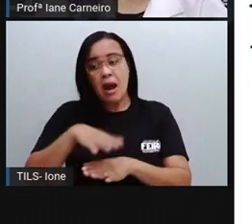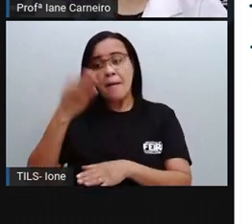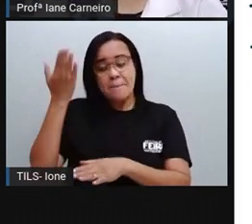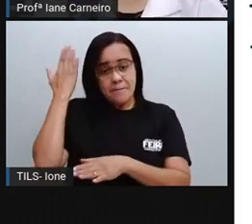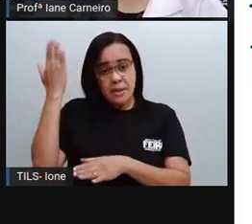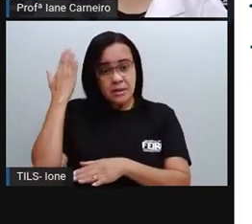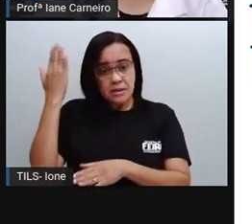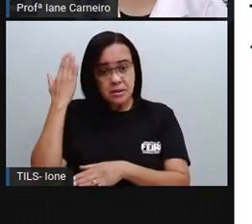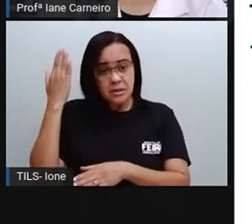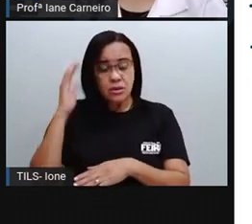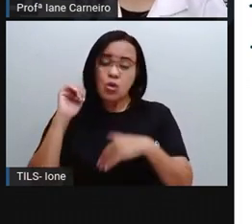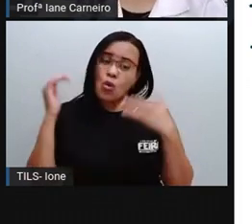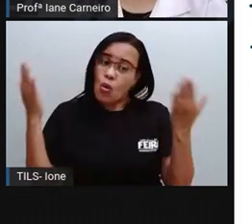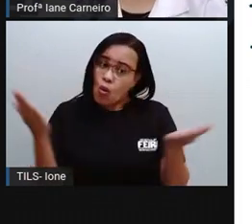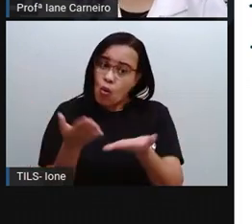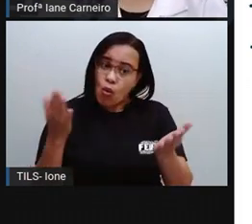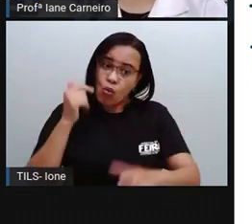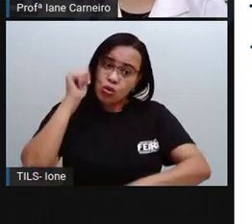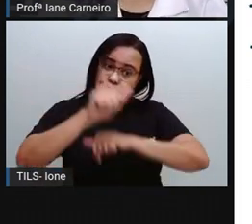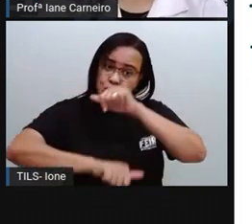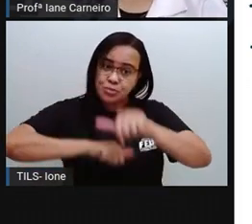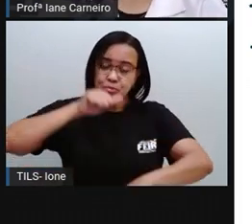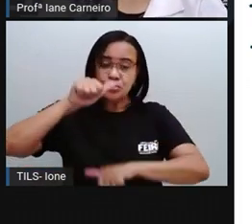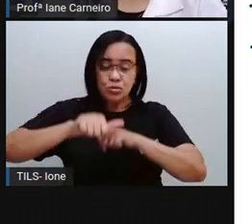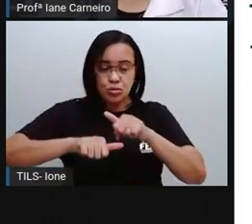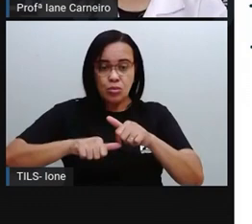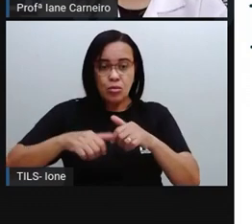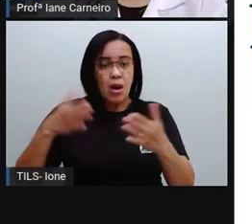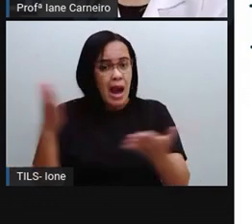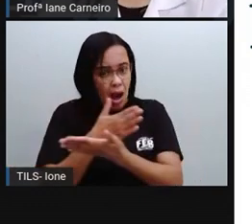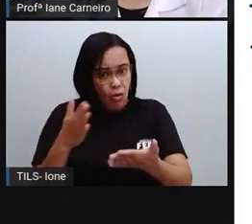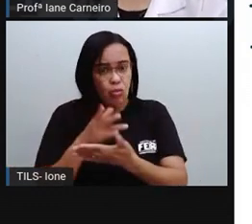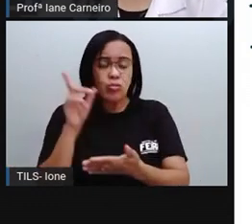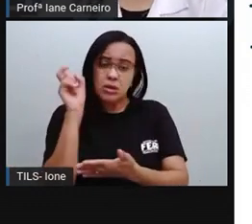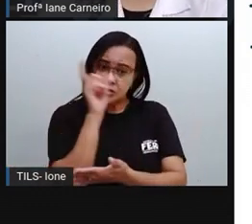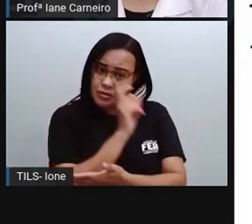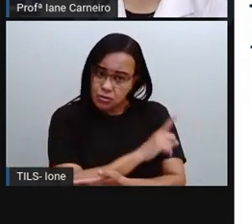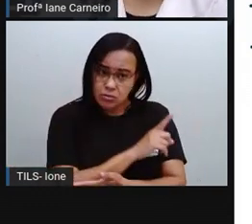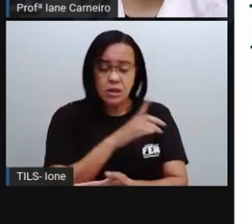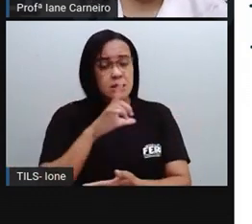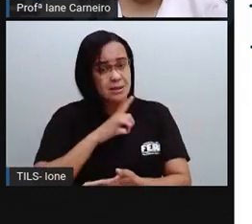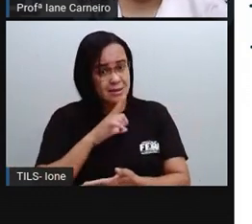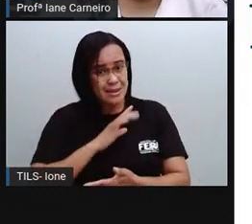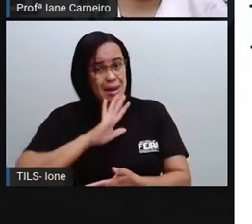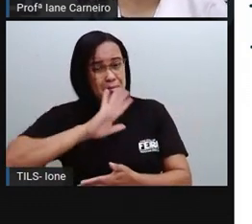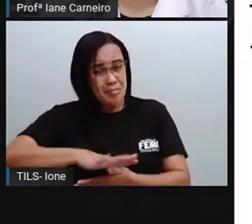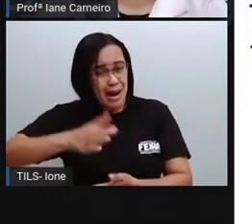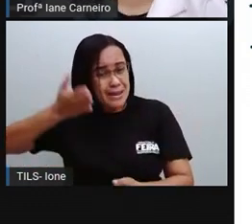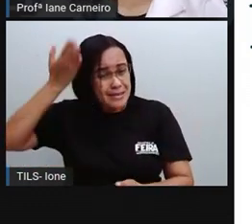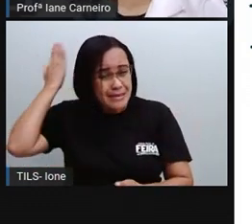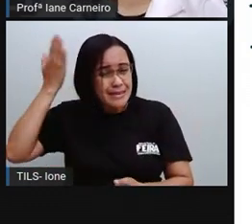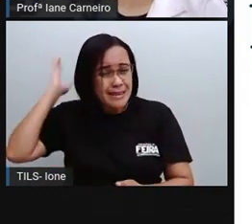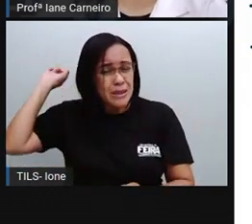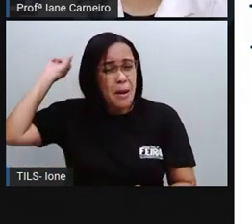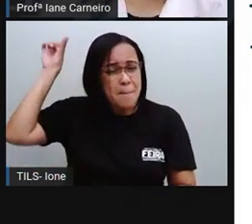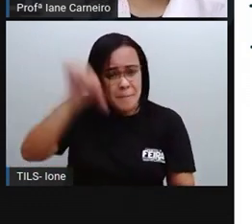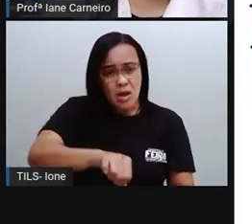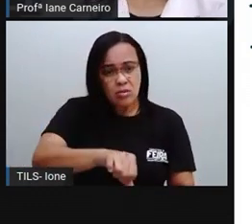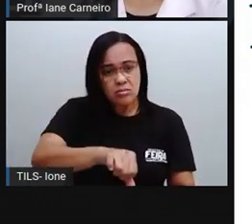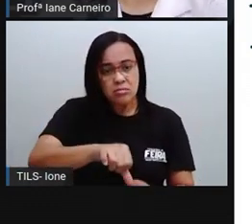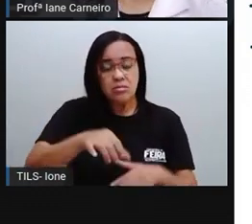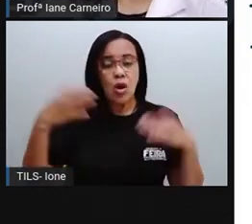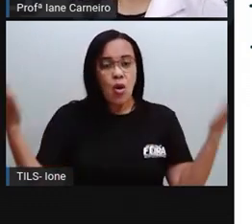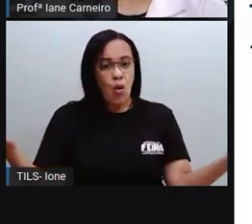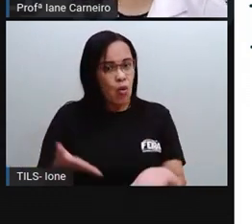Hoje em dia, ainda tem pessoas que ainda tem dificuldade de ter acesso. Mas, antigamente, era muito mais, né? E, hoje em